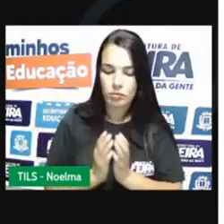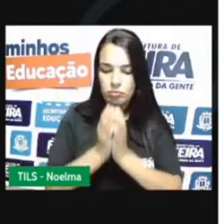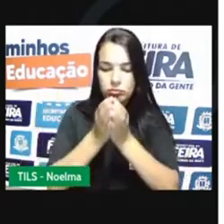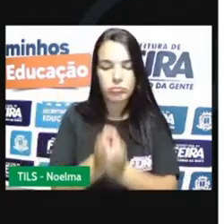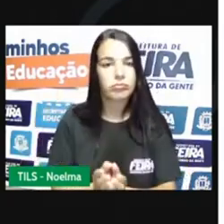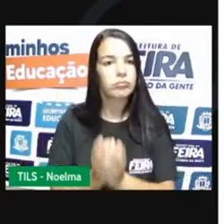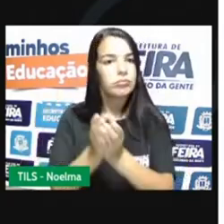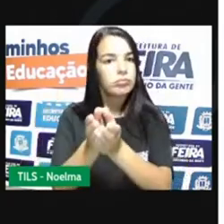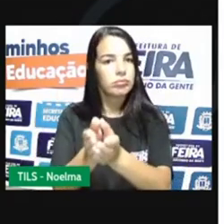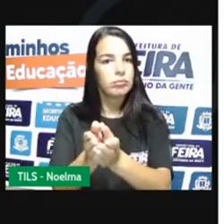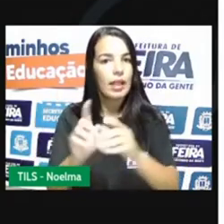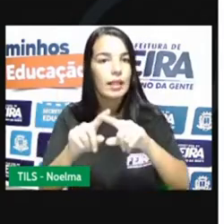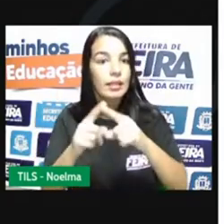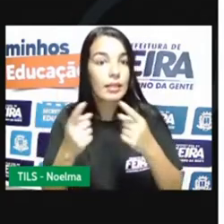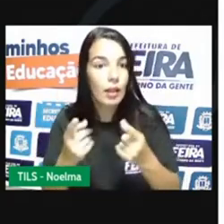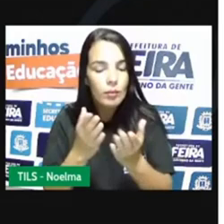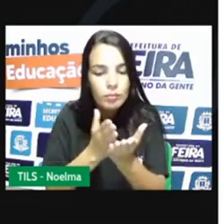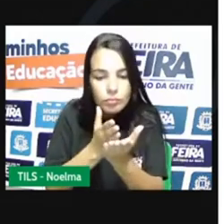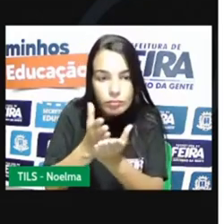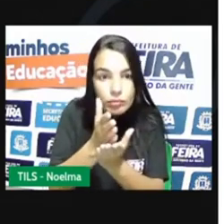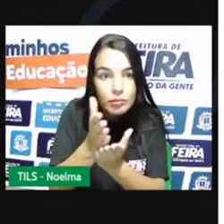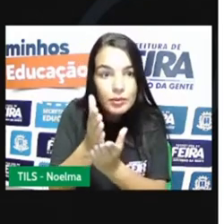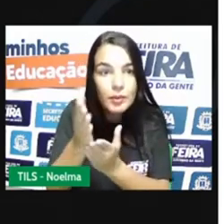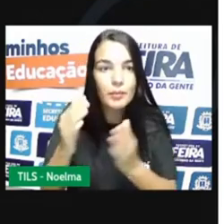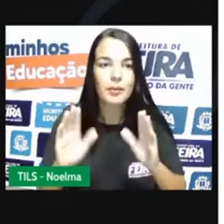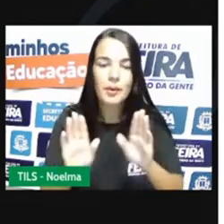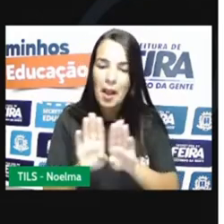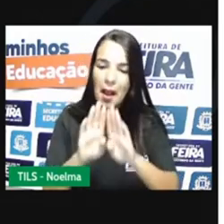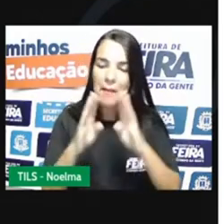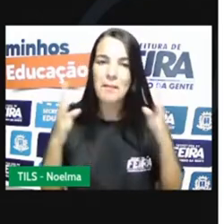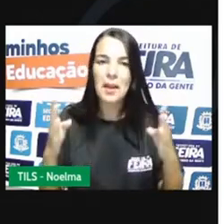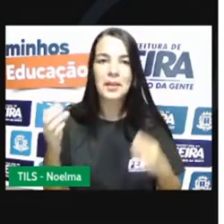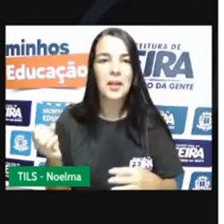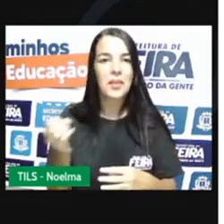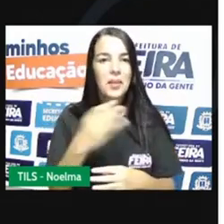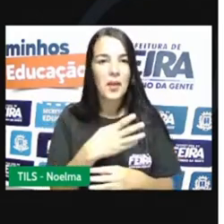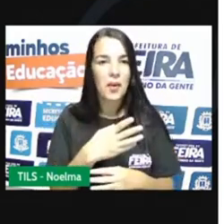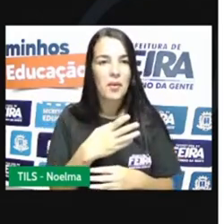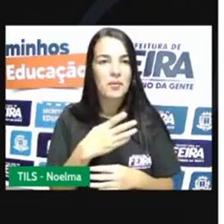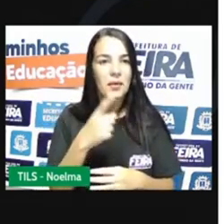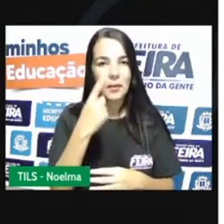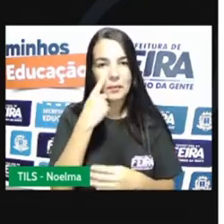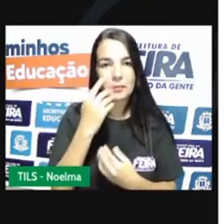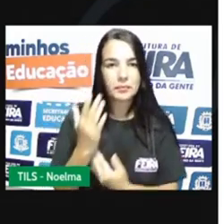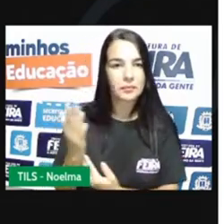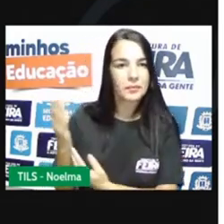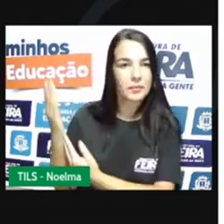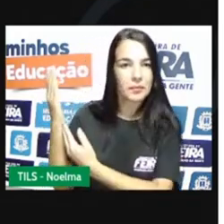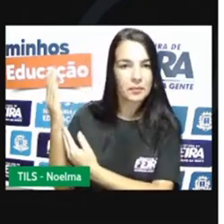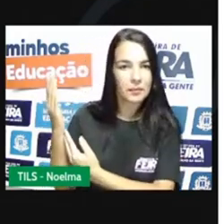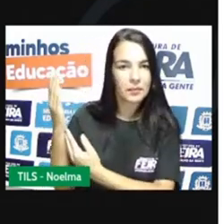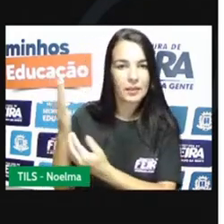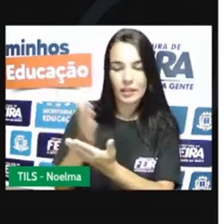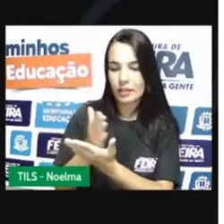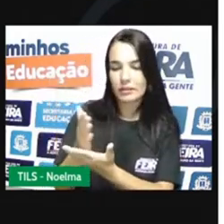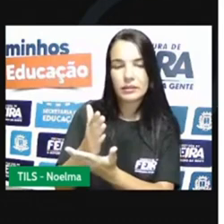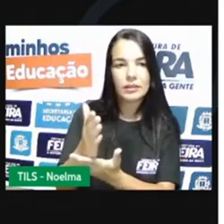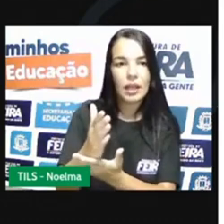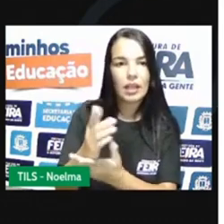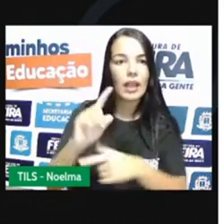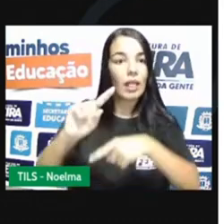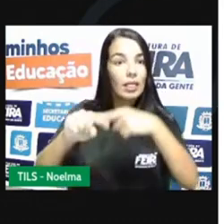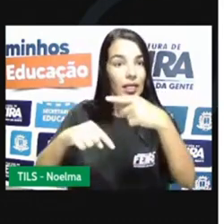Portugal. Então, algumas estradas foram abertas. Começou com o caminho velho, que ligava o ouro preto a Paraty